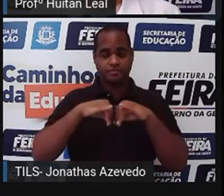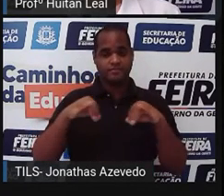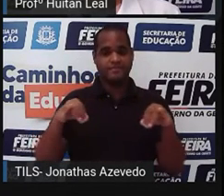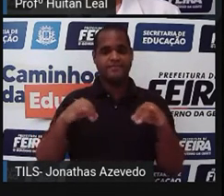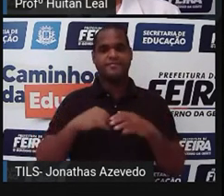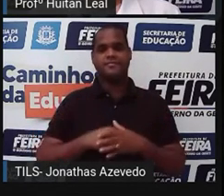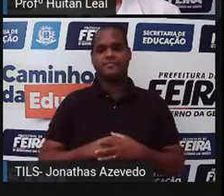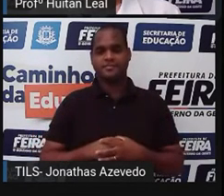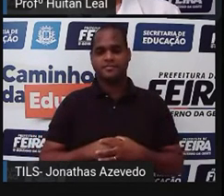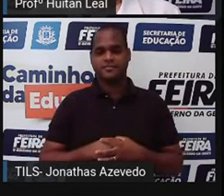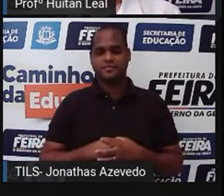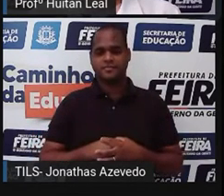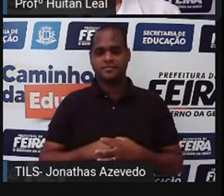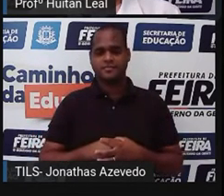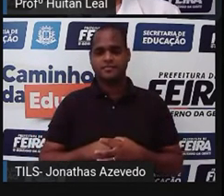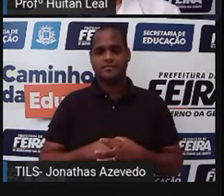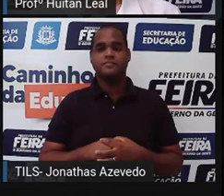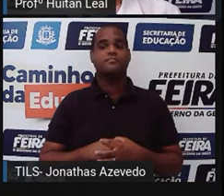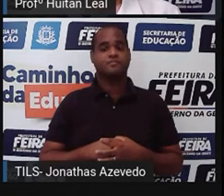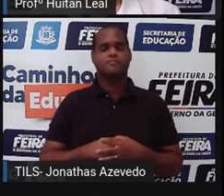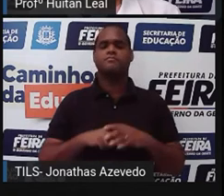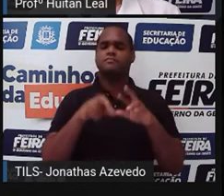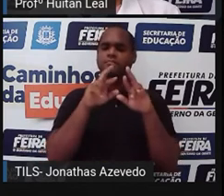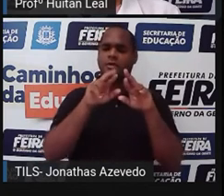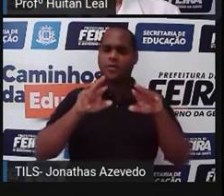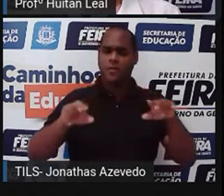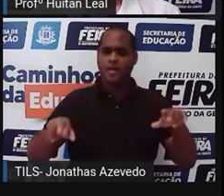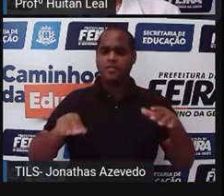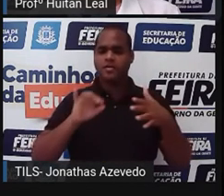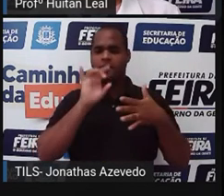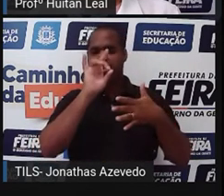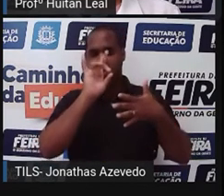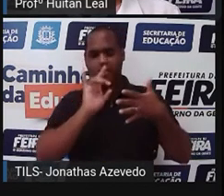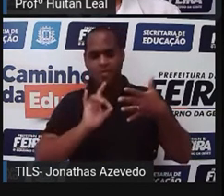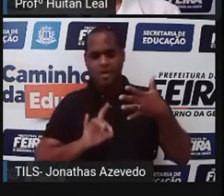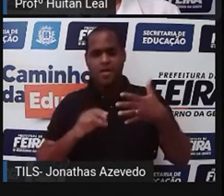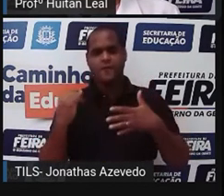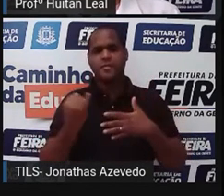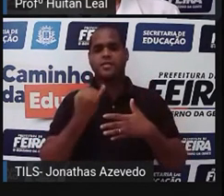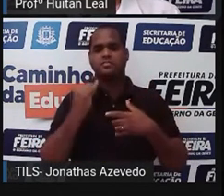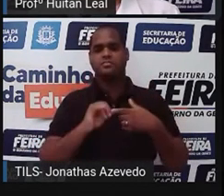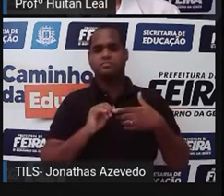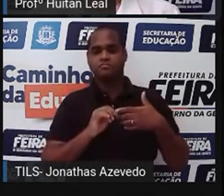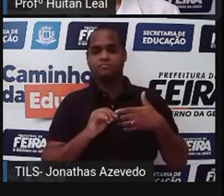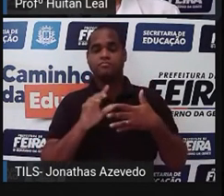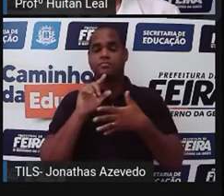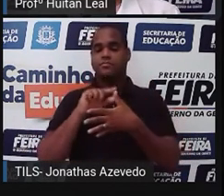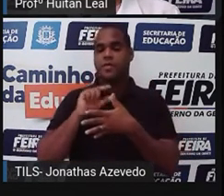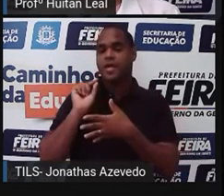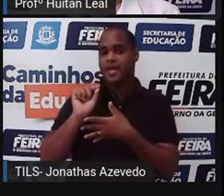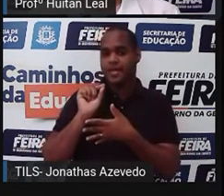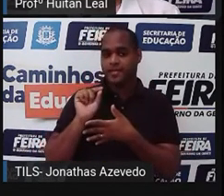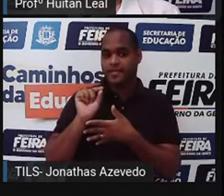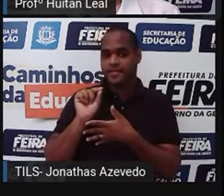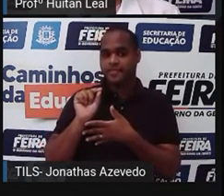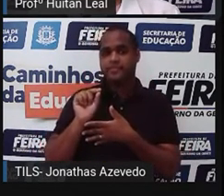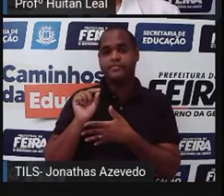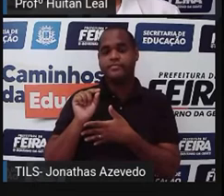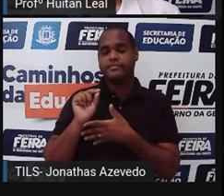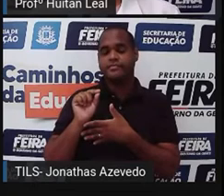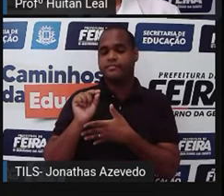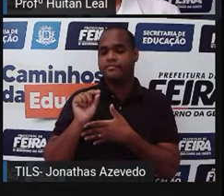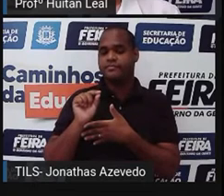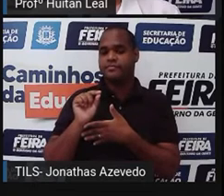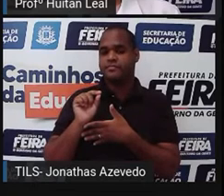veja, quais são essas informações importantes? Quem? Ou seja, no caso da notícia,